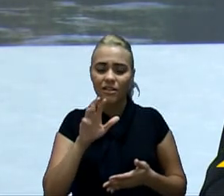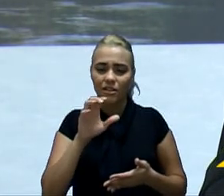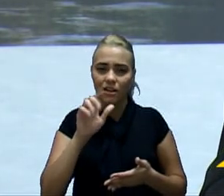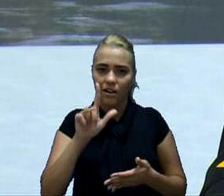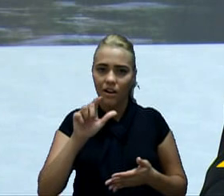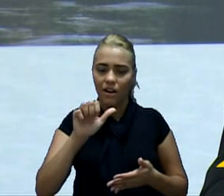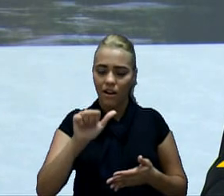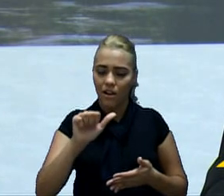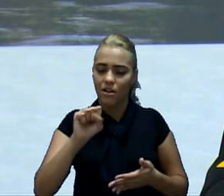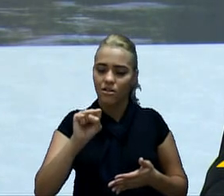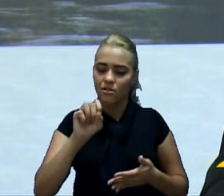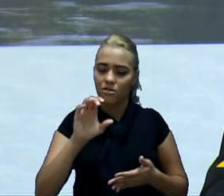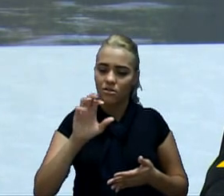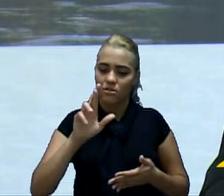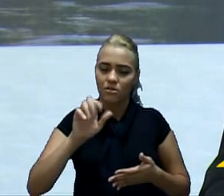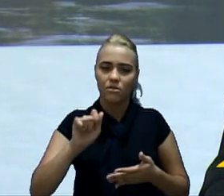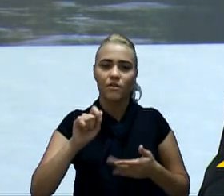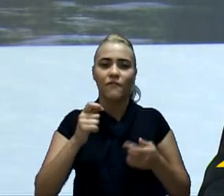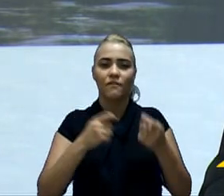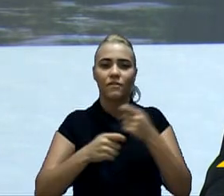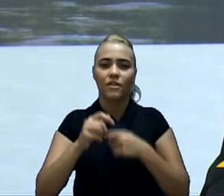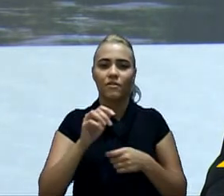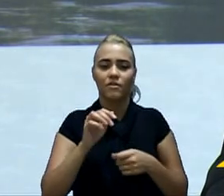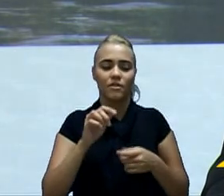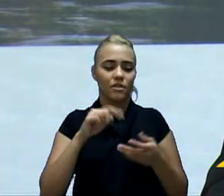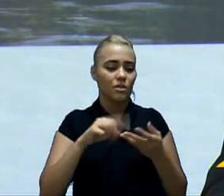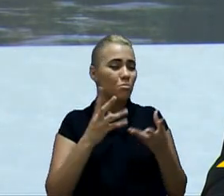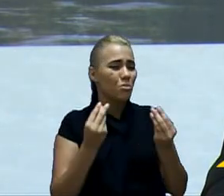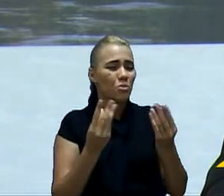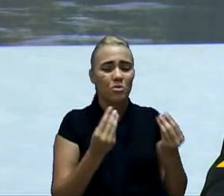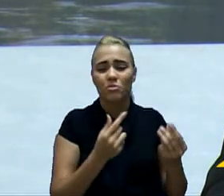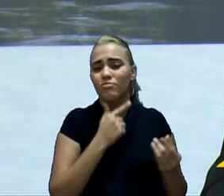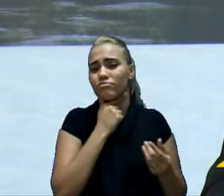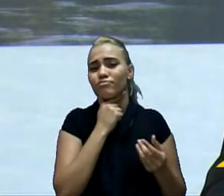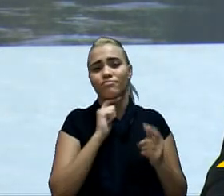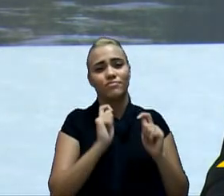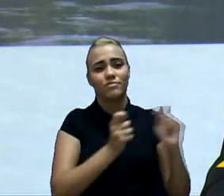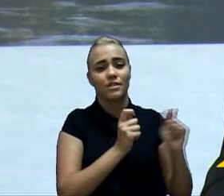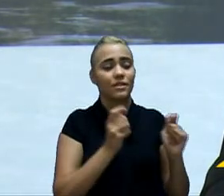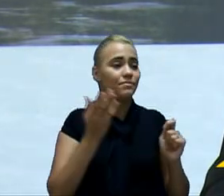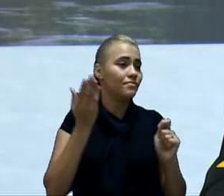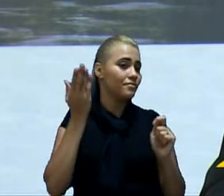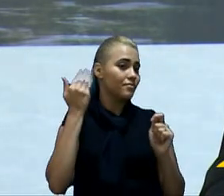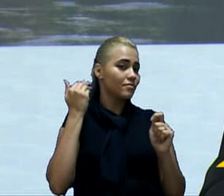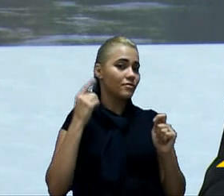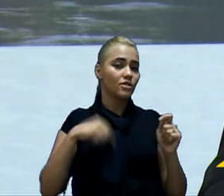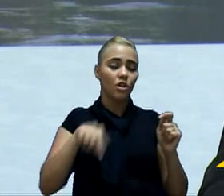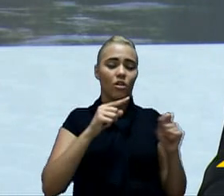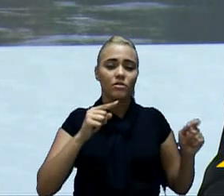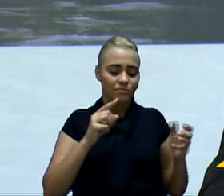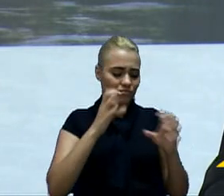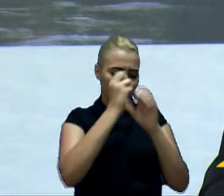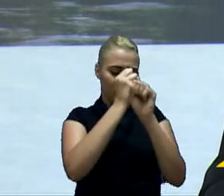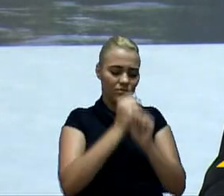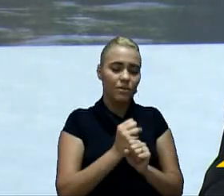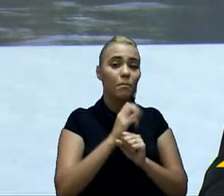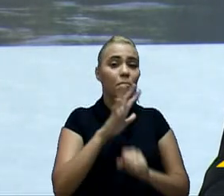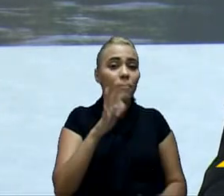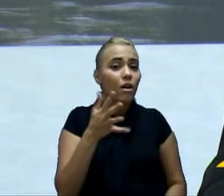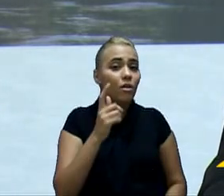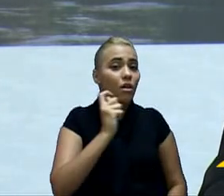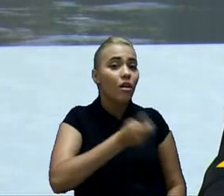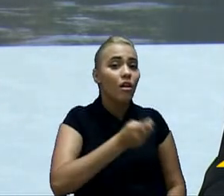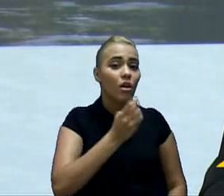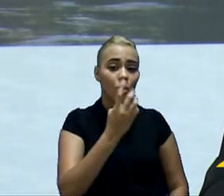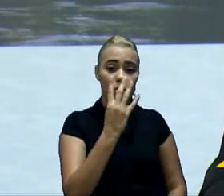Então, nós recebemos muitas despesas, nós pagamos até, poucos dias atrás, nós fizemos um levantamento, aproximadamente